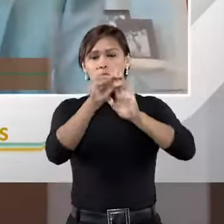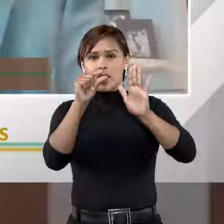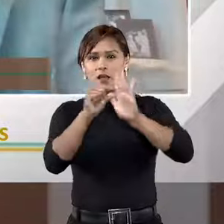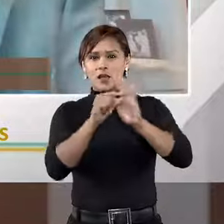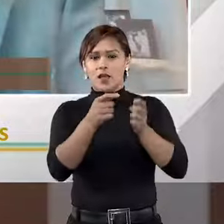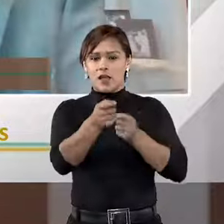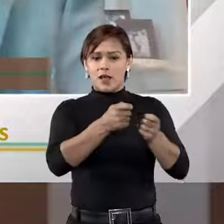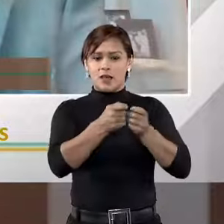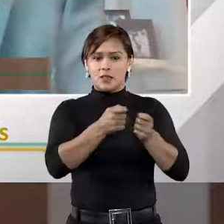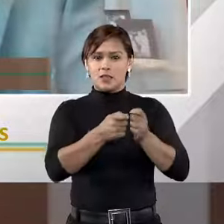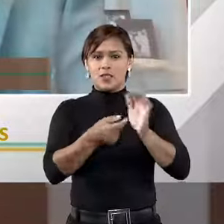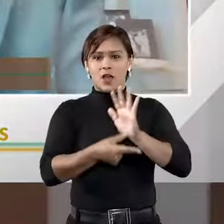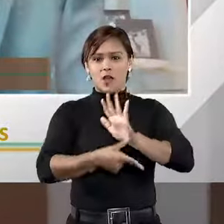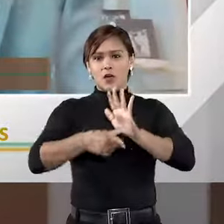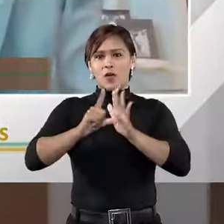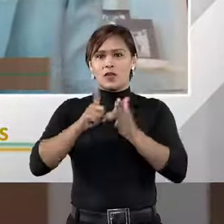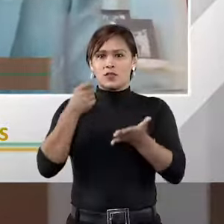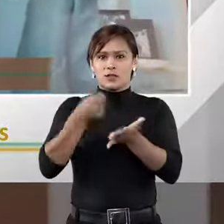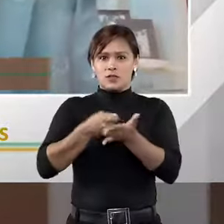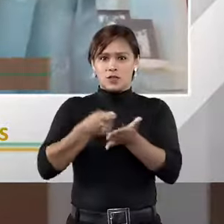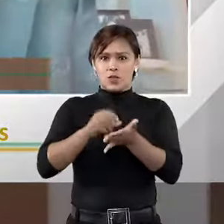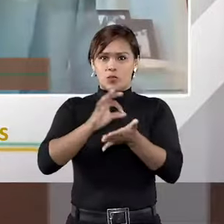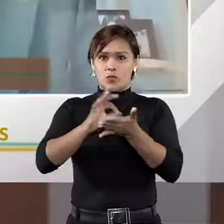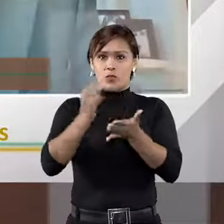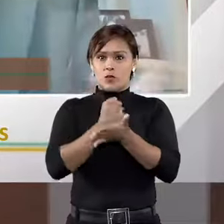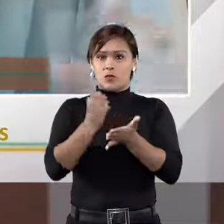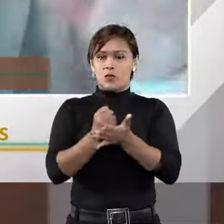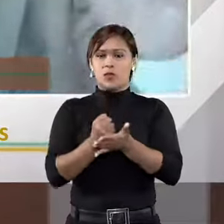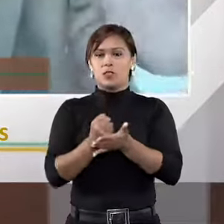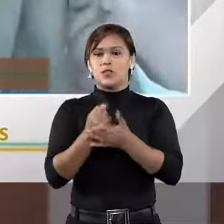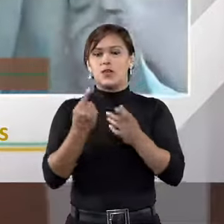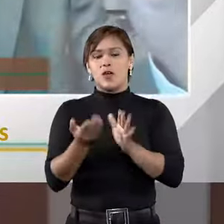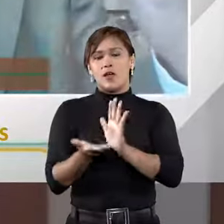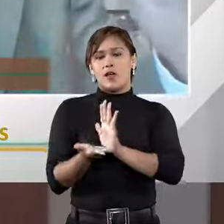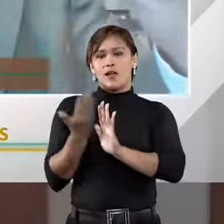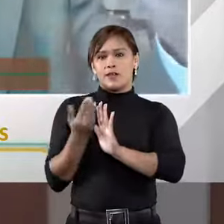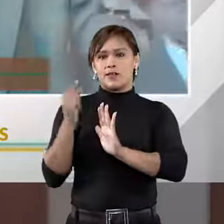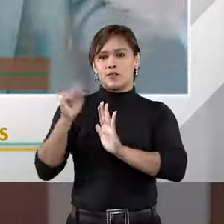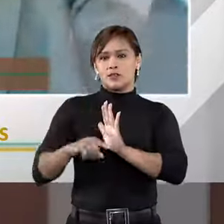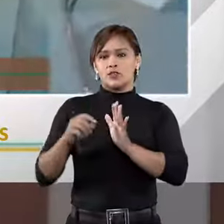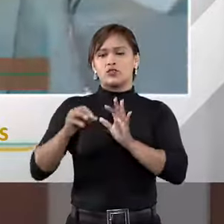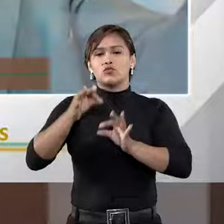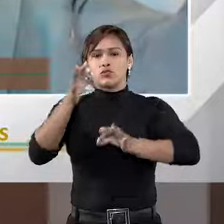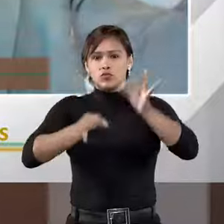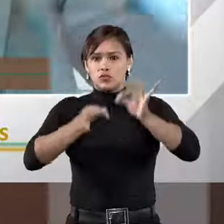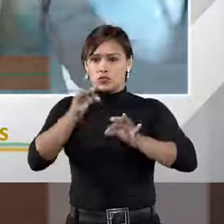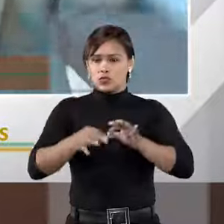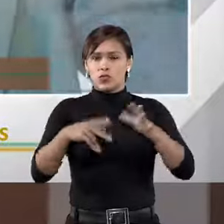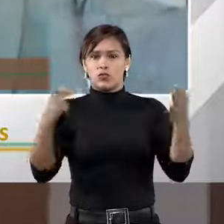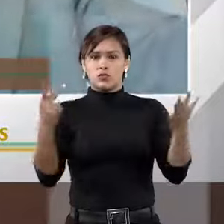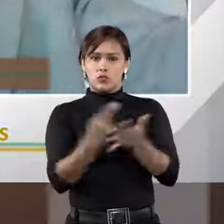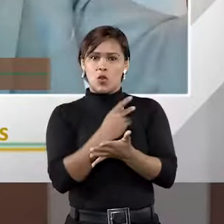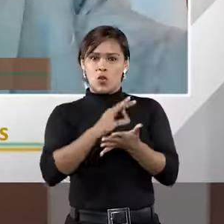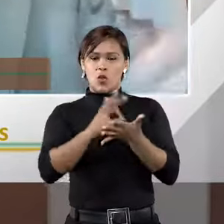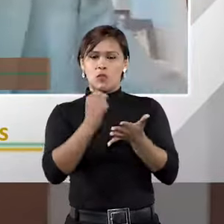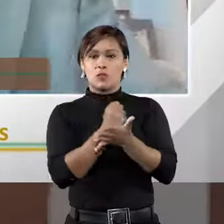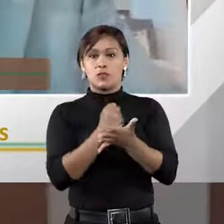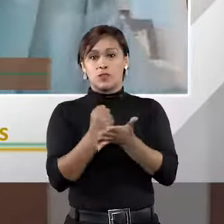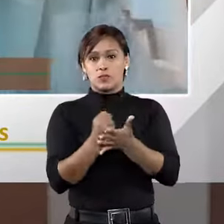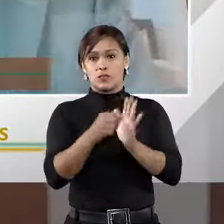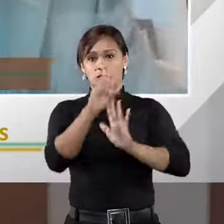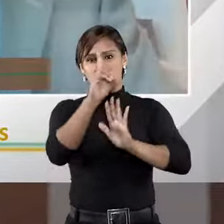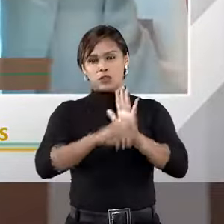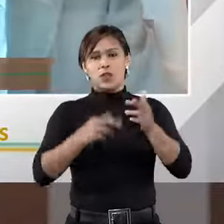arbitral ou cláusula compromissória. É aquela avença inserida num negócio jurídico outro, um negócio jurídico de direito material,